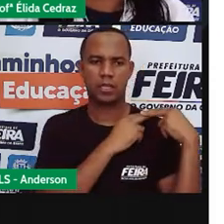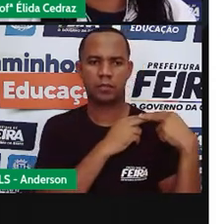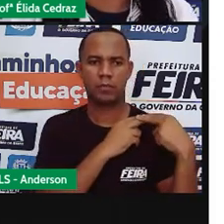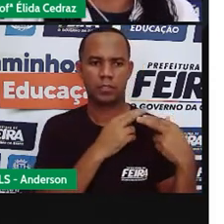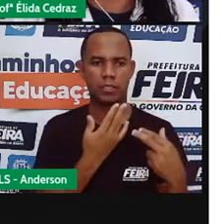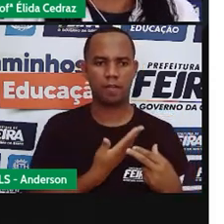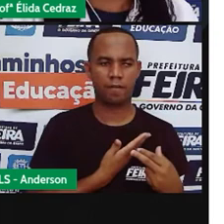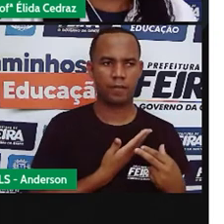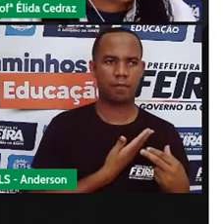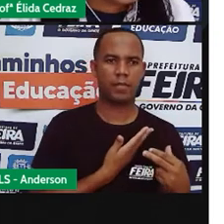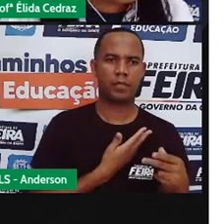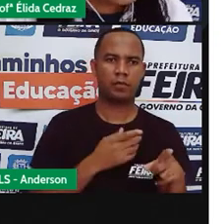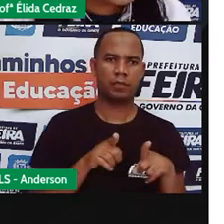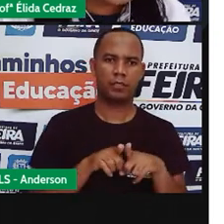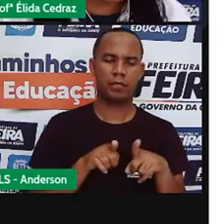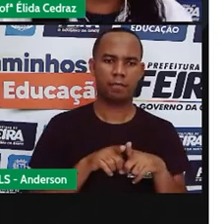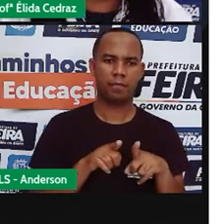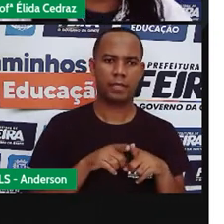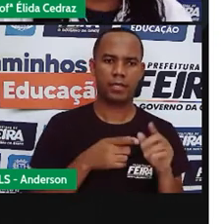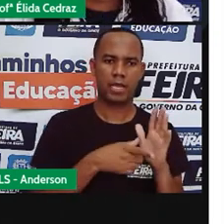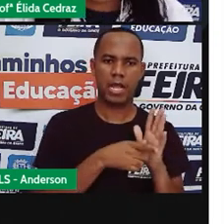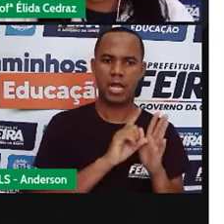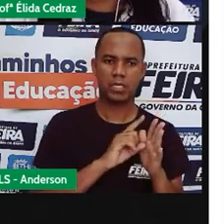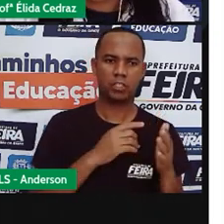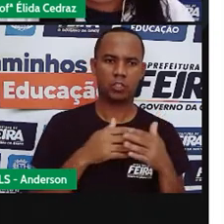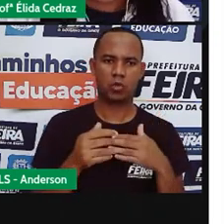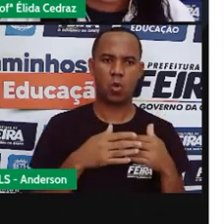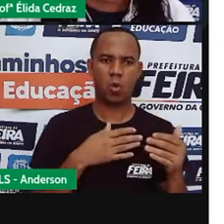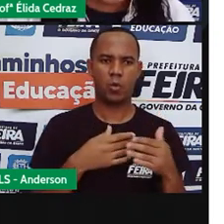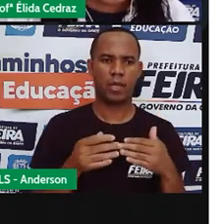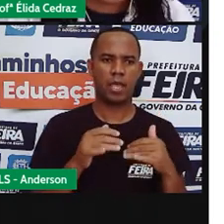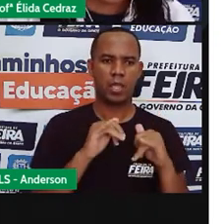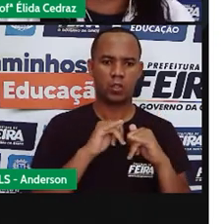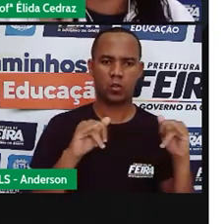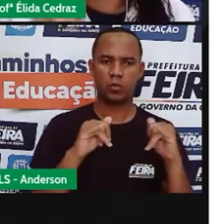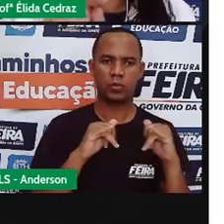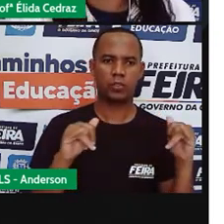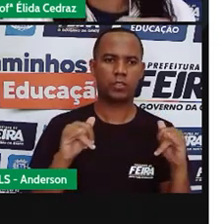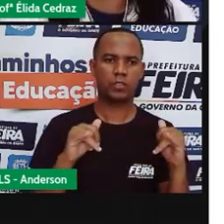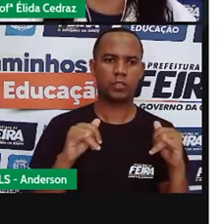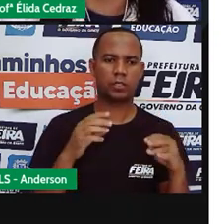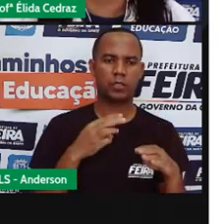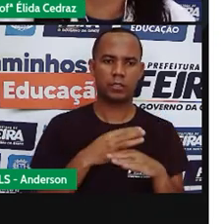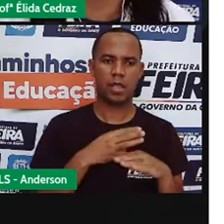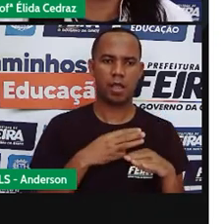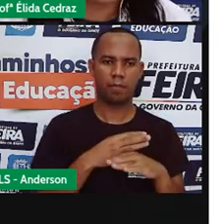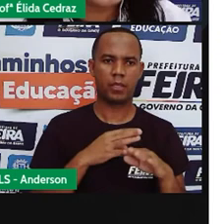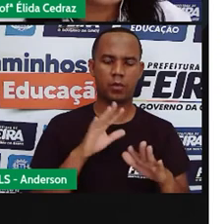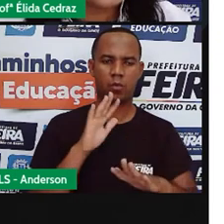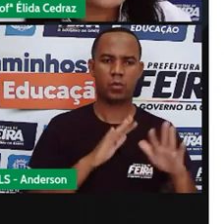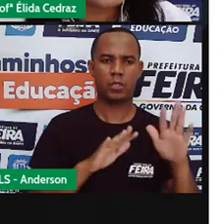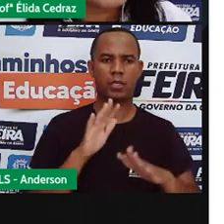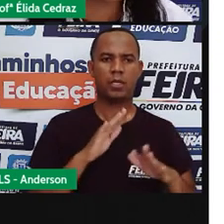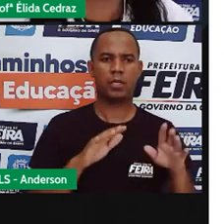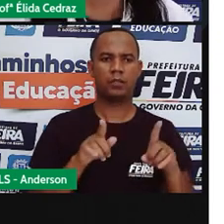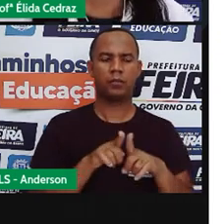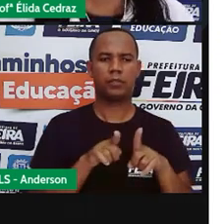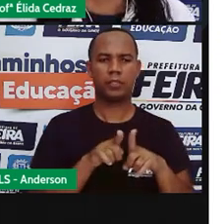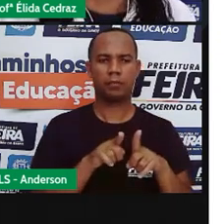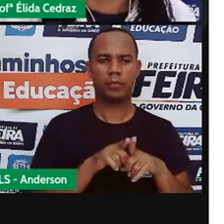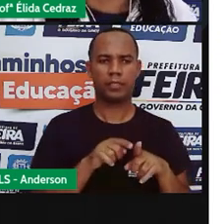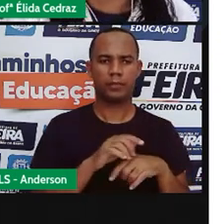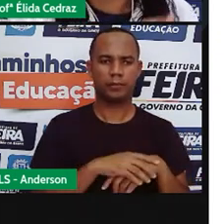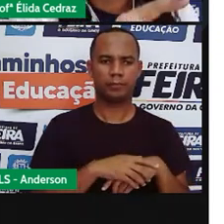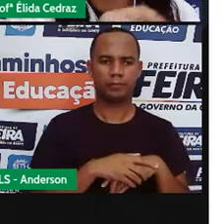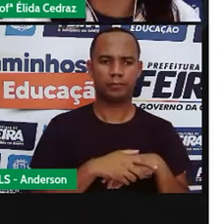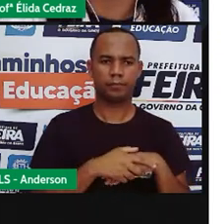que antes de repassar qualquer notícia que chegar no WhatsApp leva no detector de mentiras da